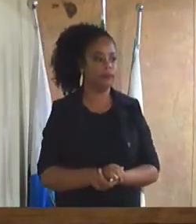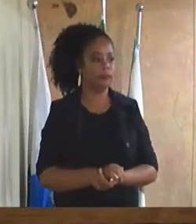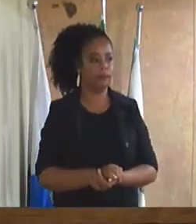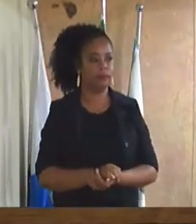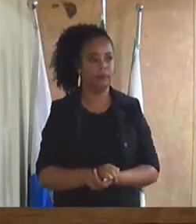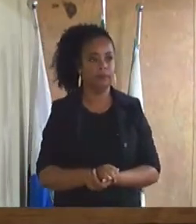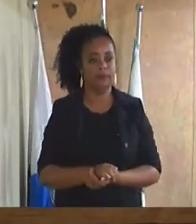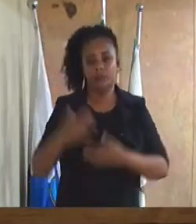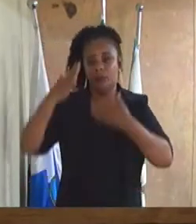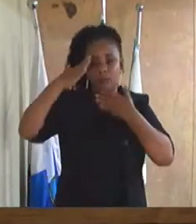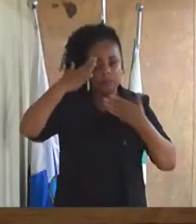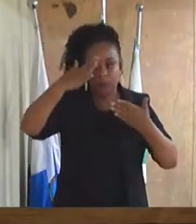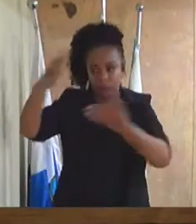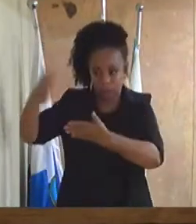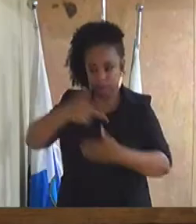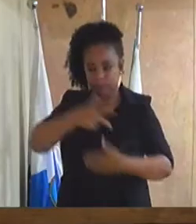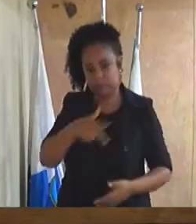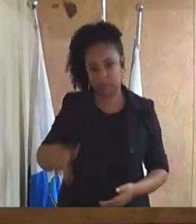Obrigado aí, presidente.